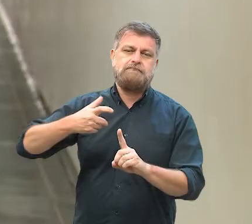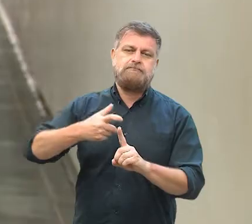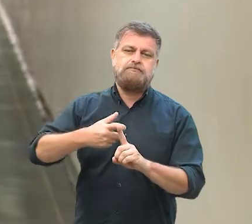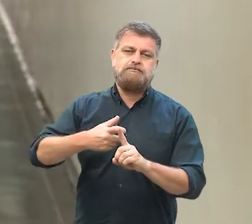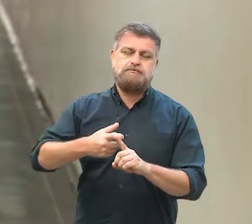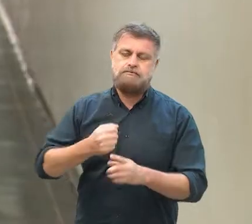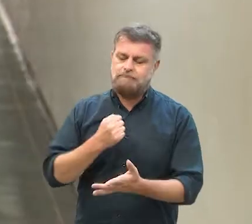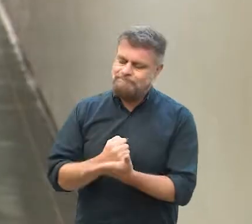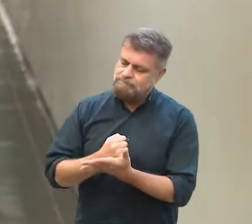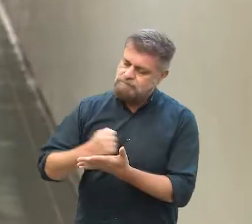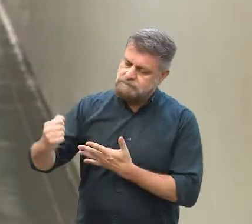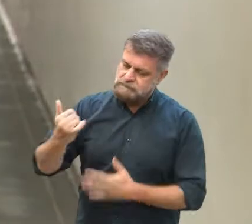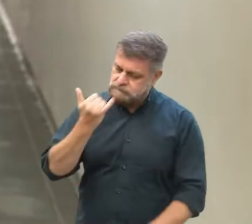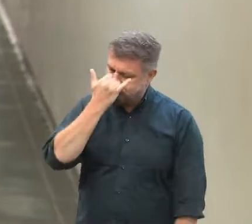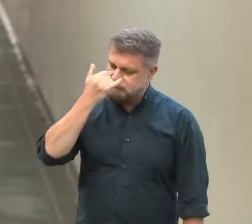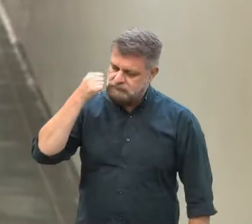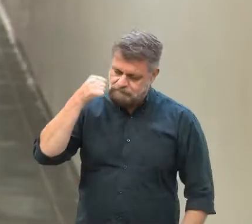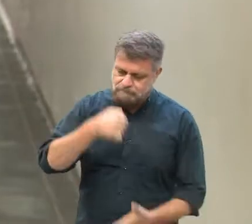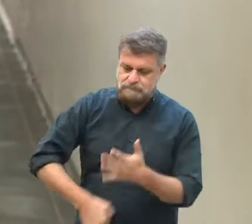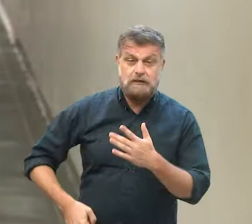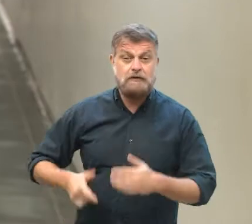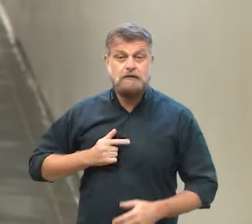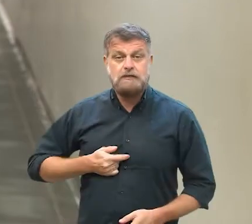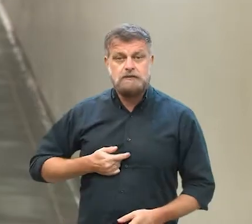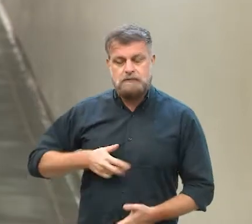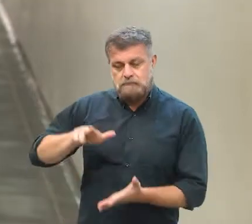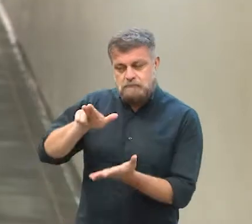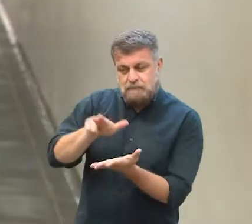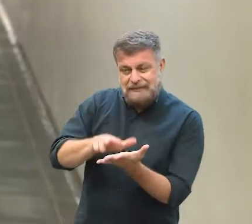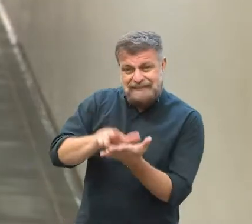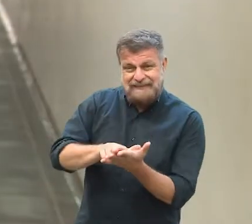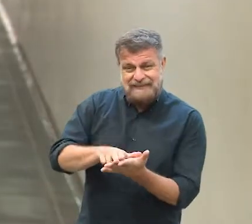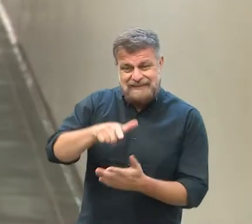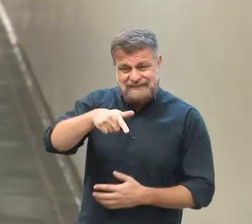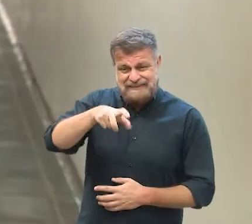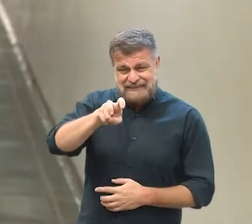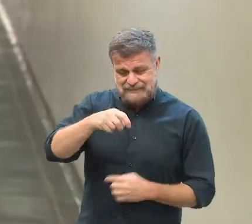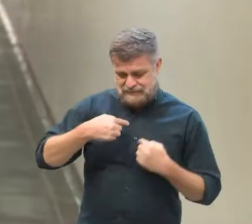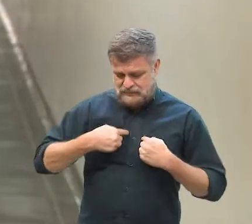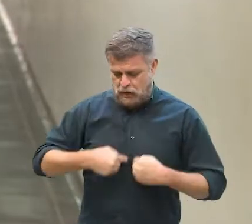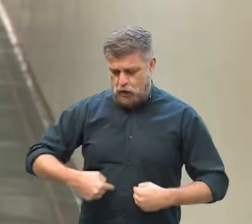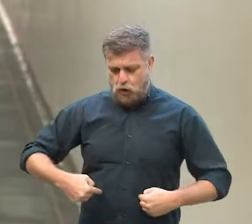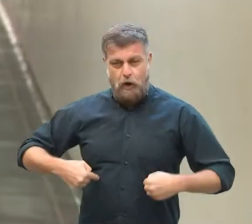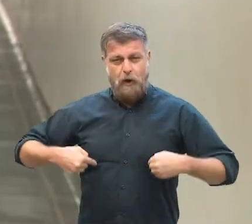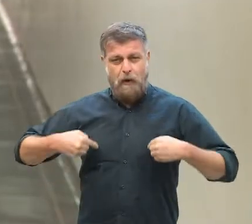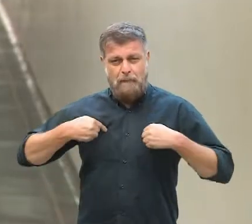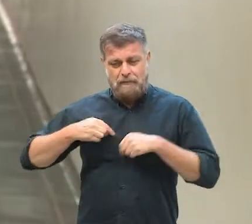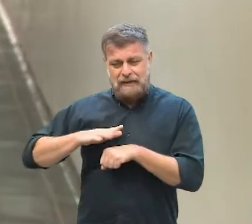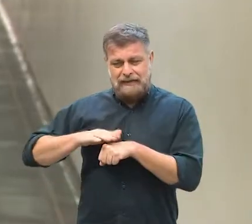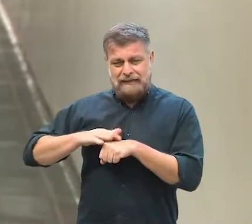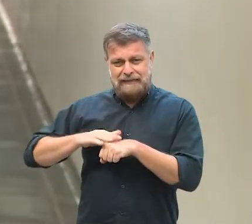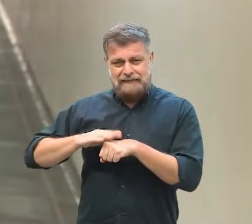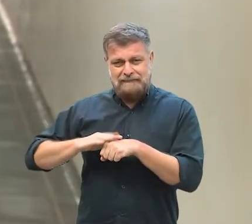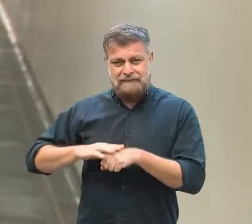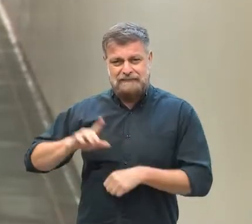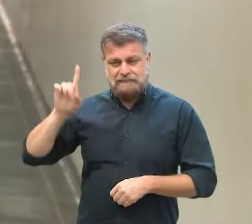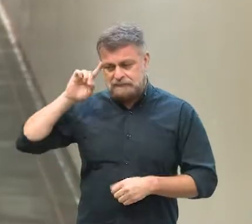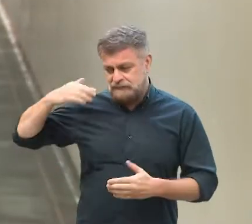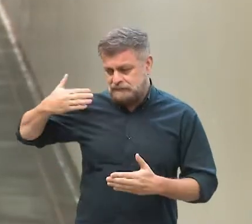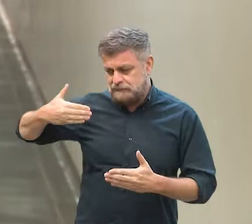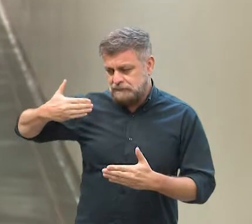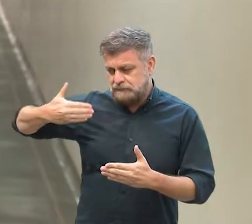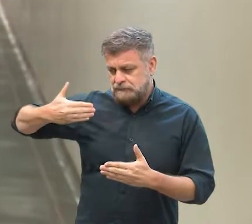vacina. Valmir já estava internado com 75% dos pulmões comprometidos quando os dias foram